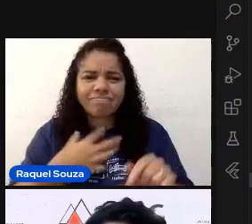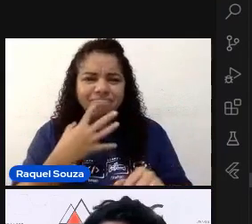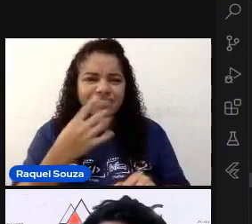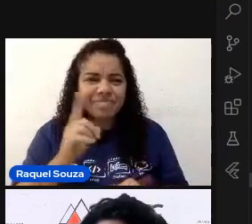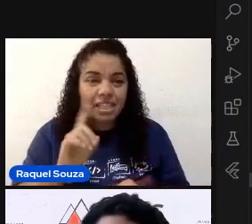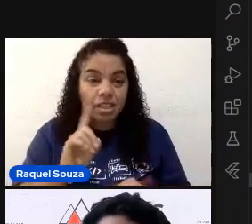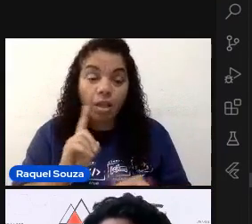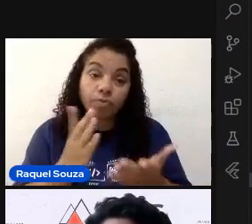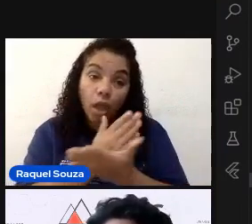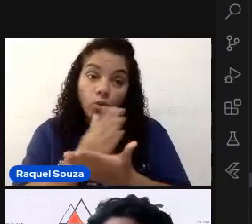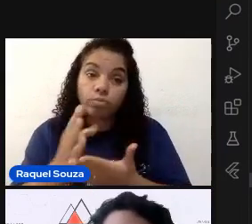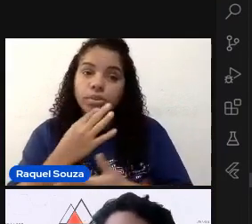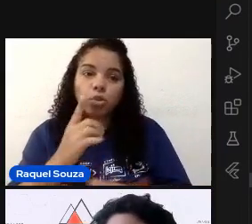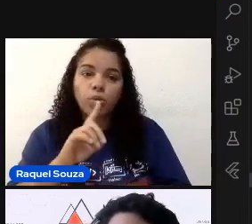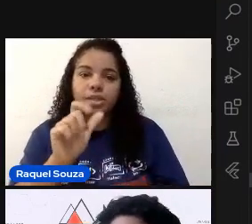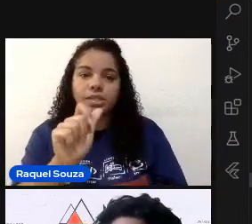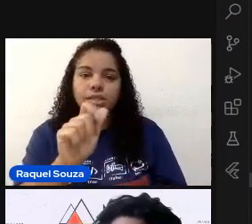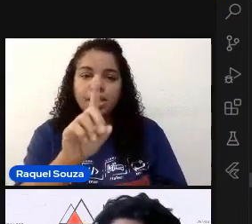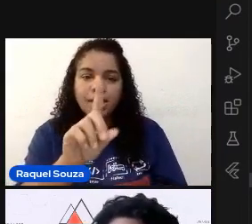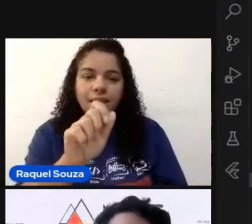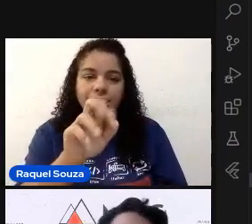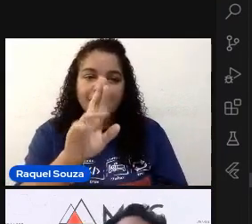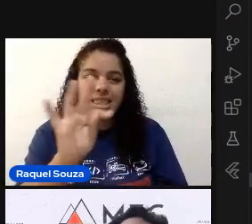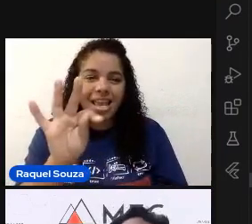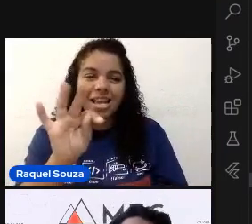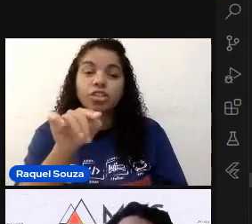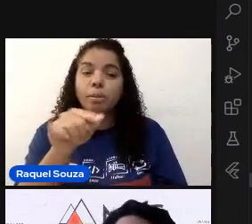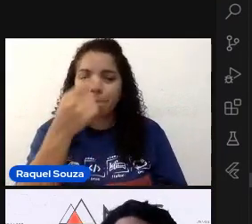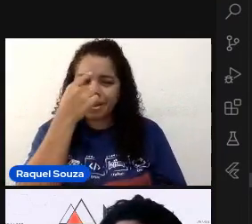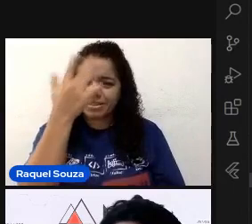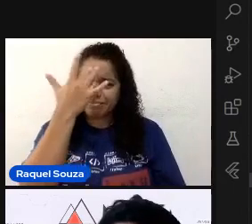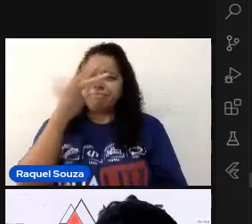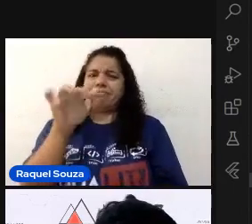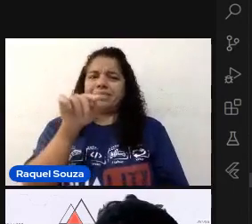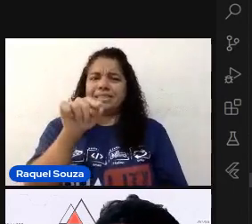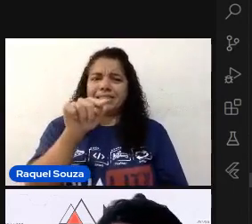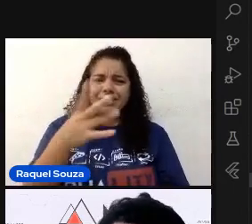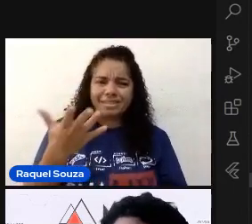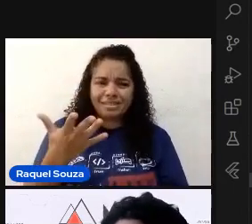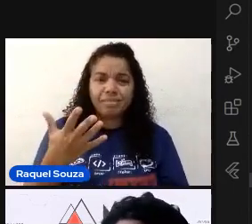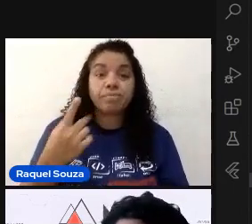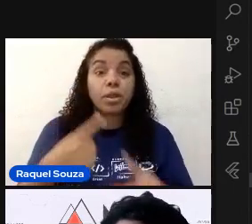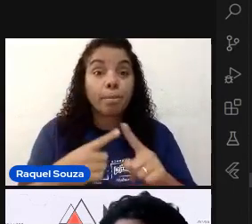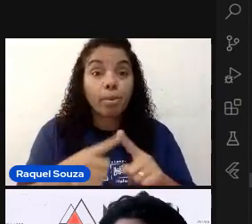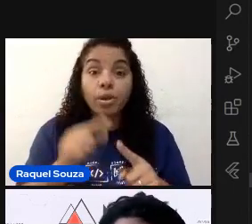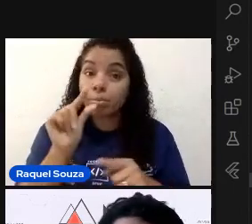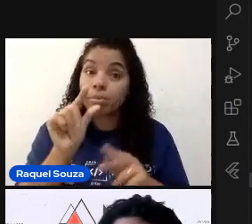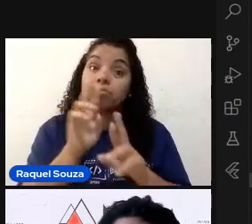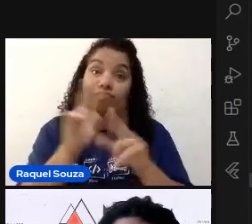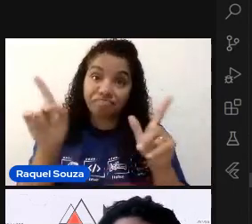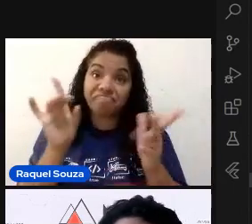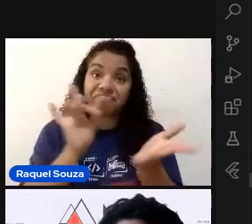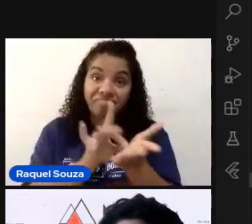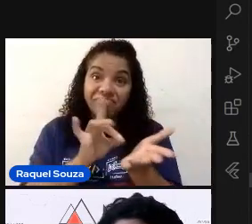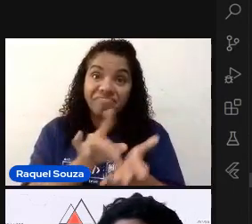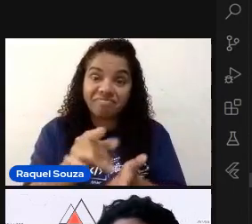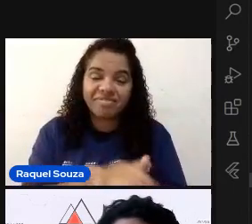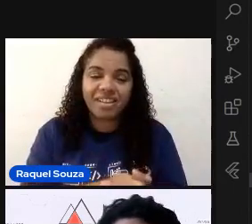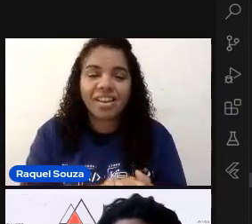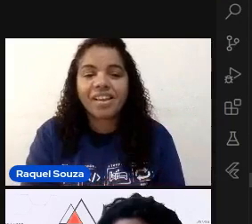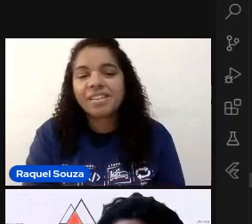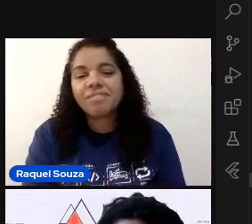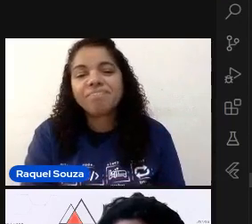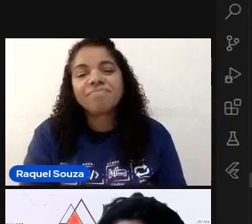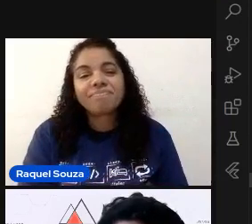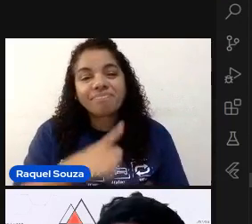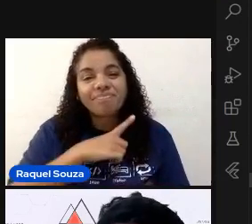o Dart, estranhe um pouco. Porque é um pouco diferente mesmo. Então, eu